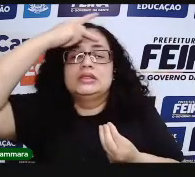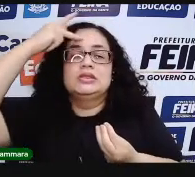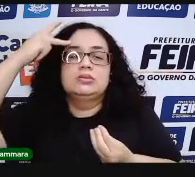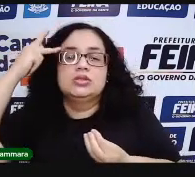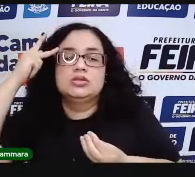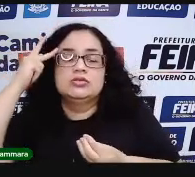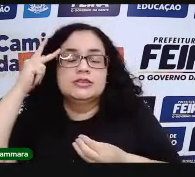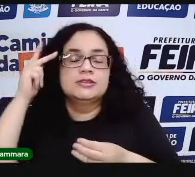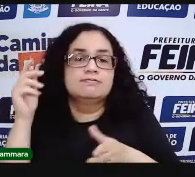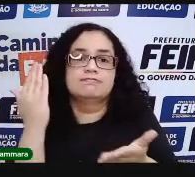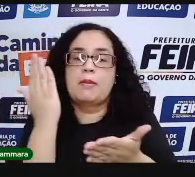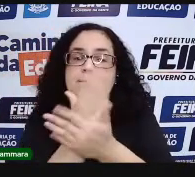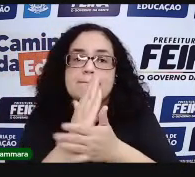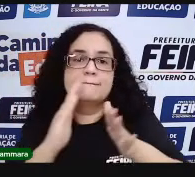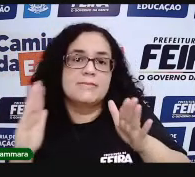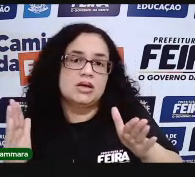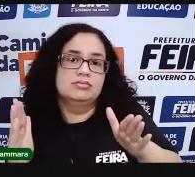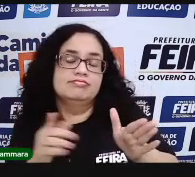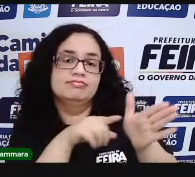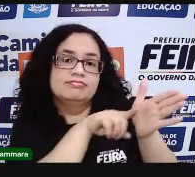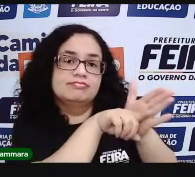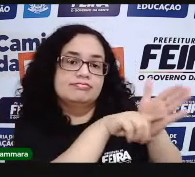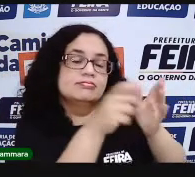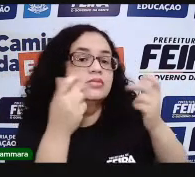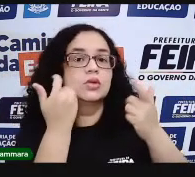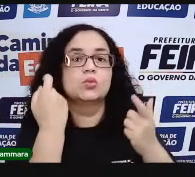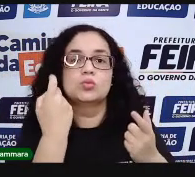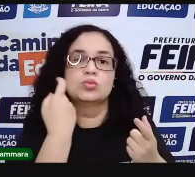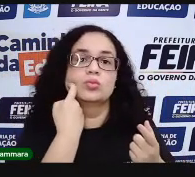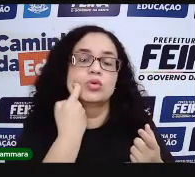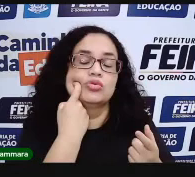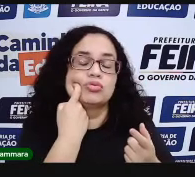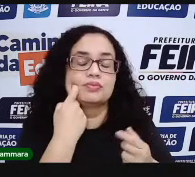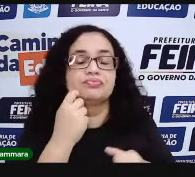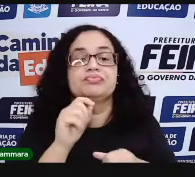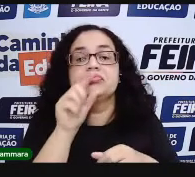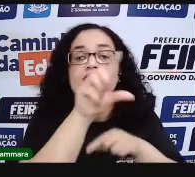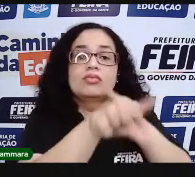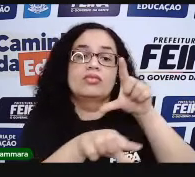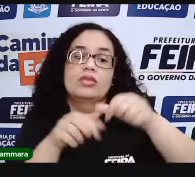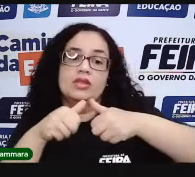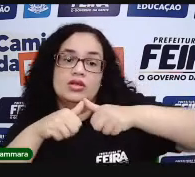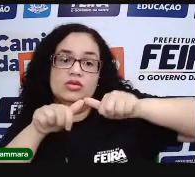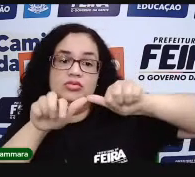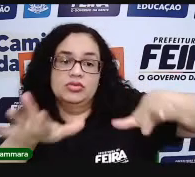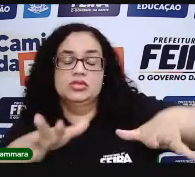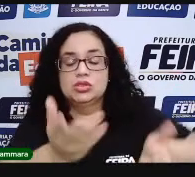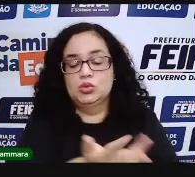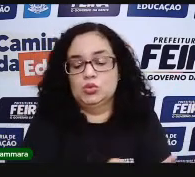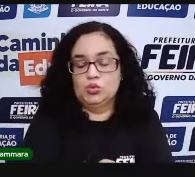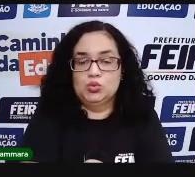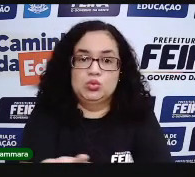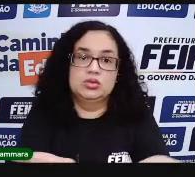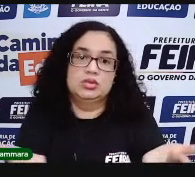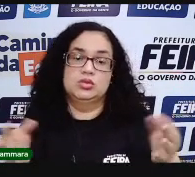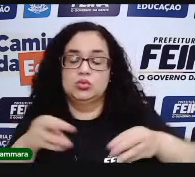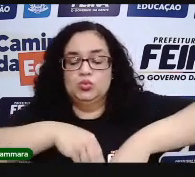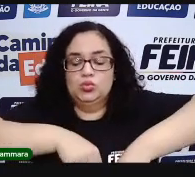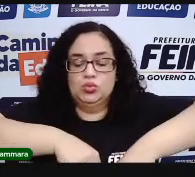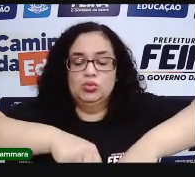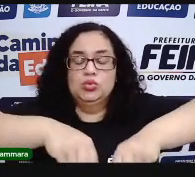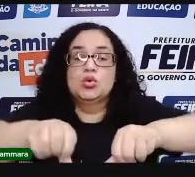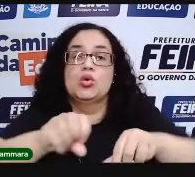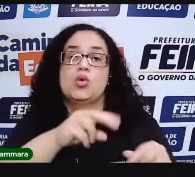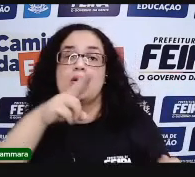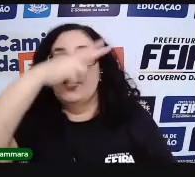foi deixando de ser pescador e coletor de alimentos para se fixar no solo. Ou